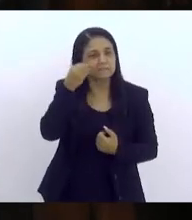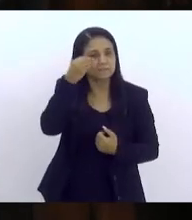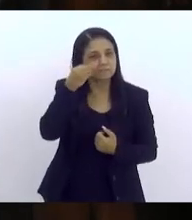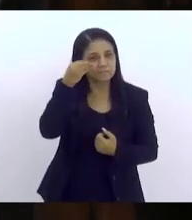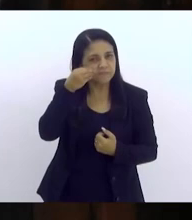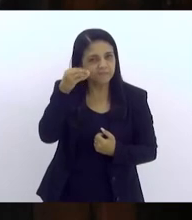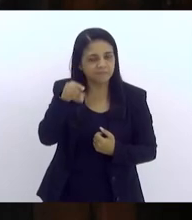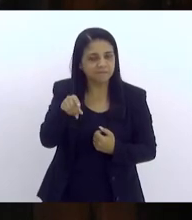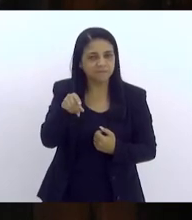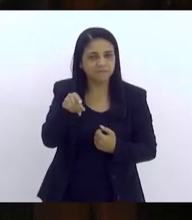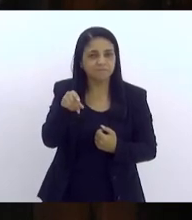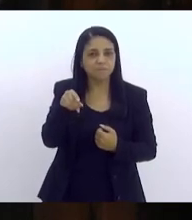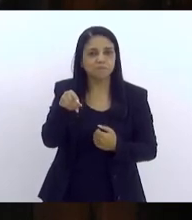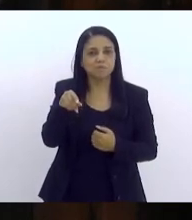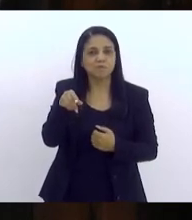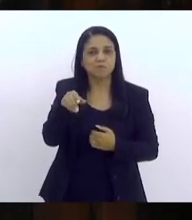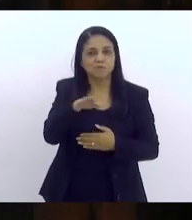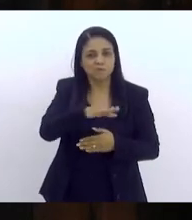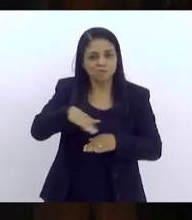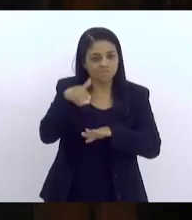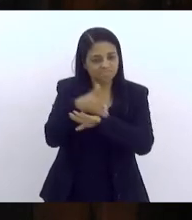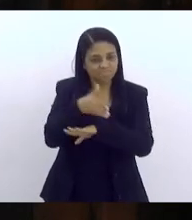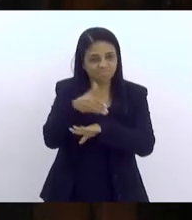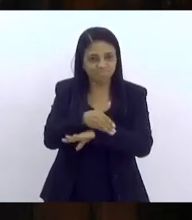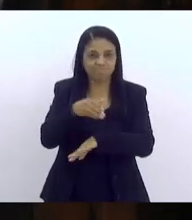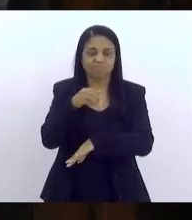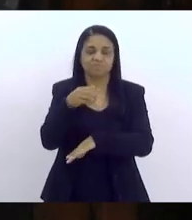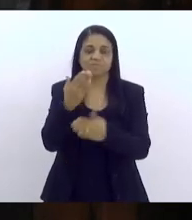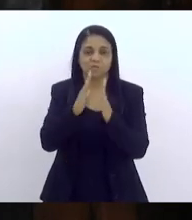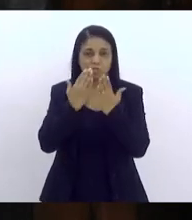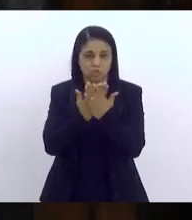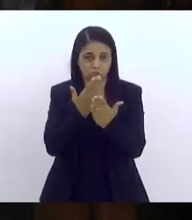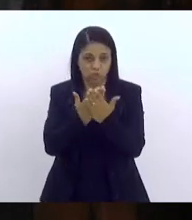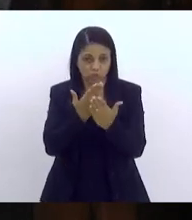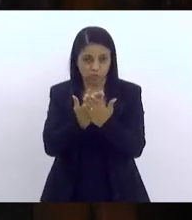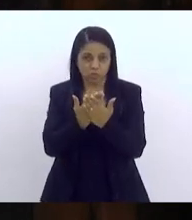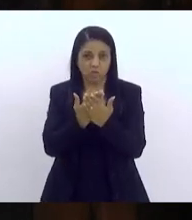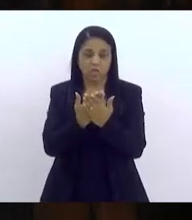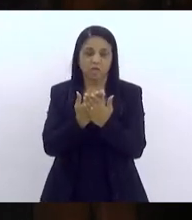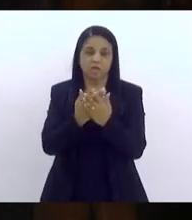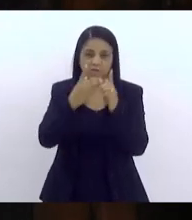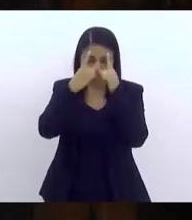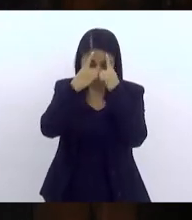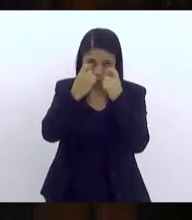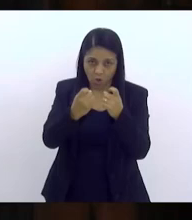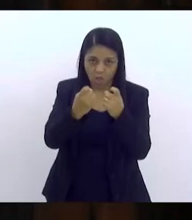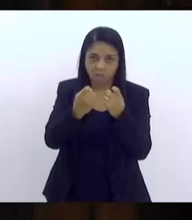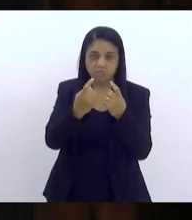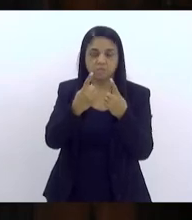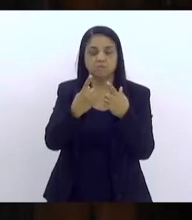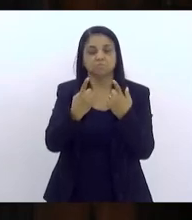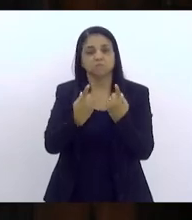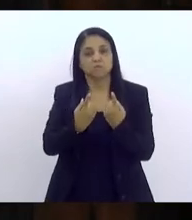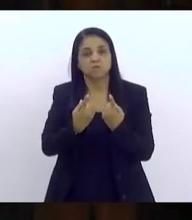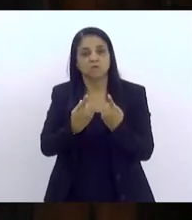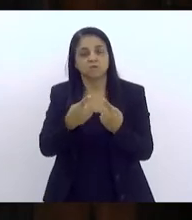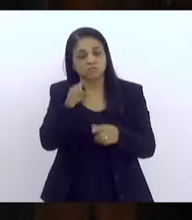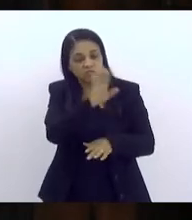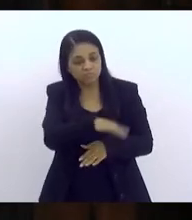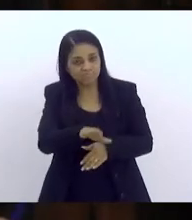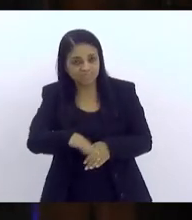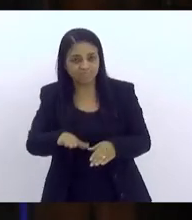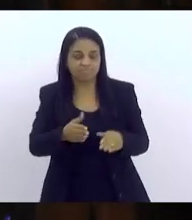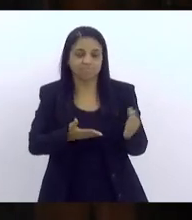campo da frequência escolar e da violência e violação de direitos de crianças e adolescentes. Então,